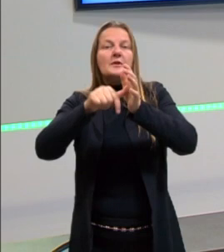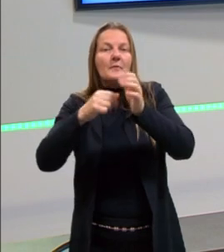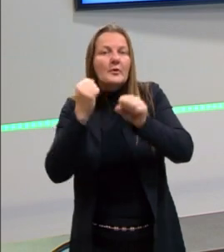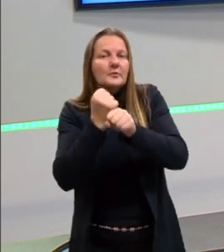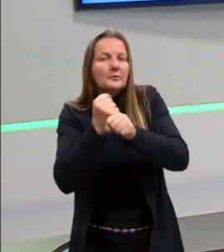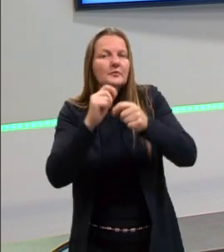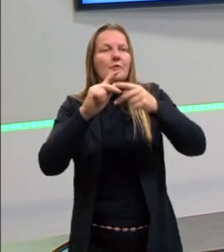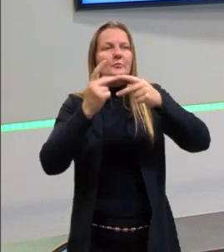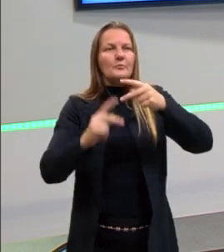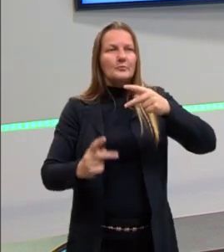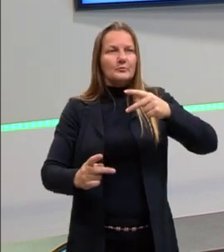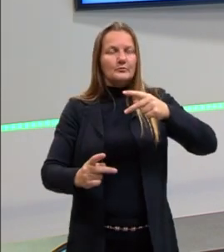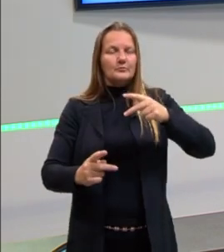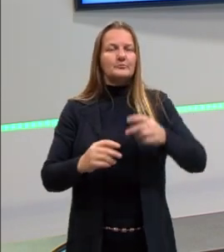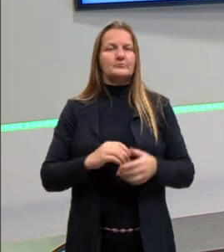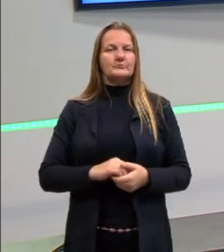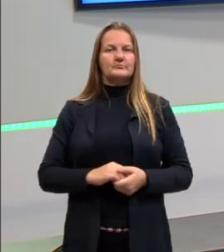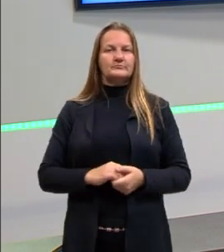Isso aí.